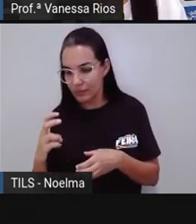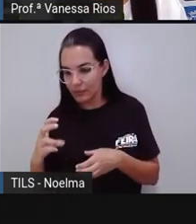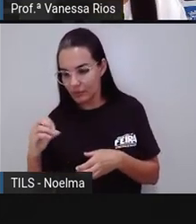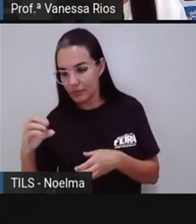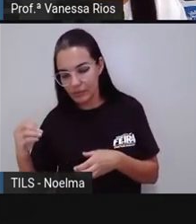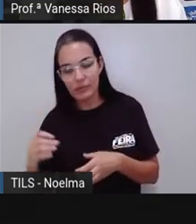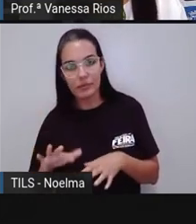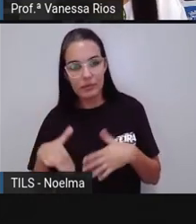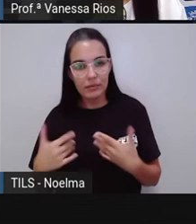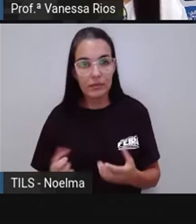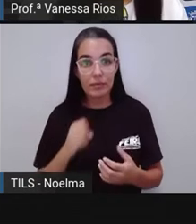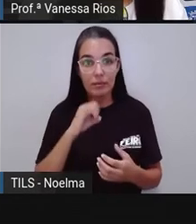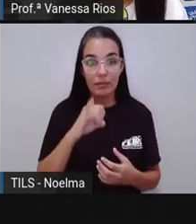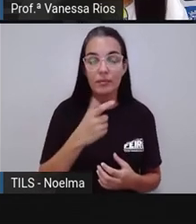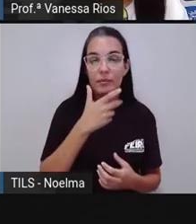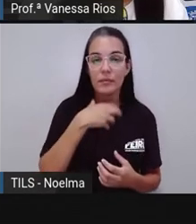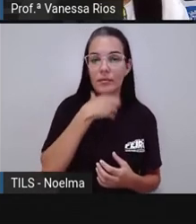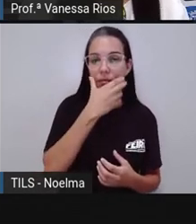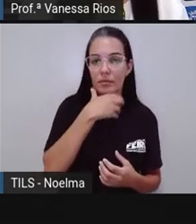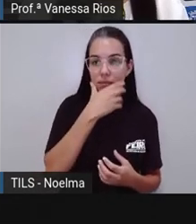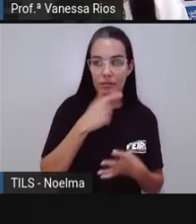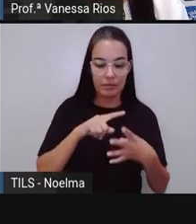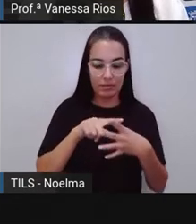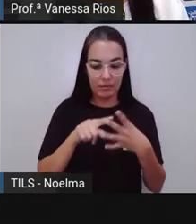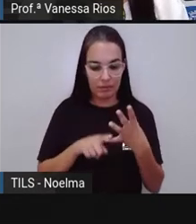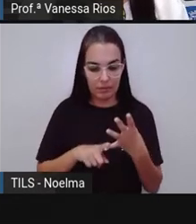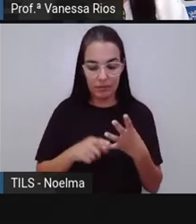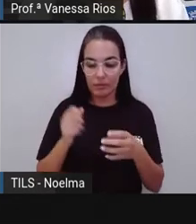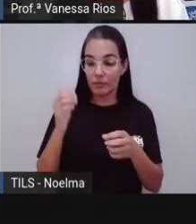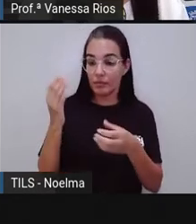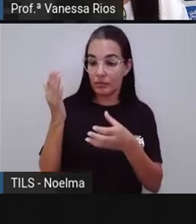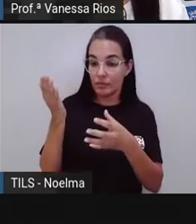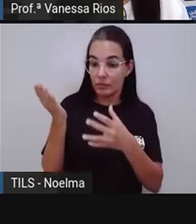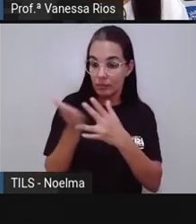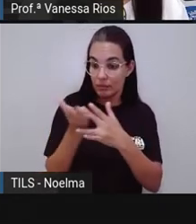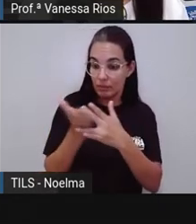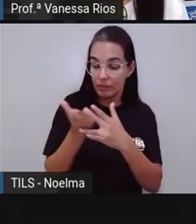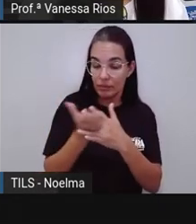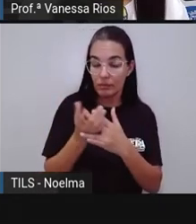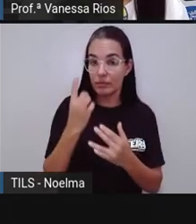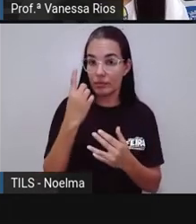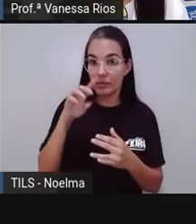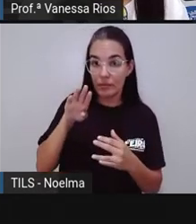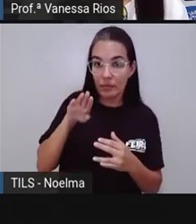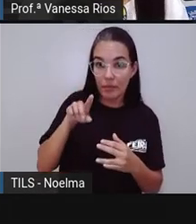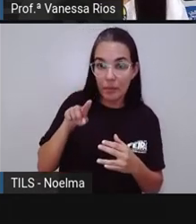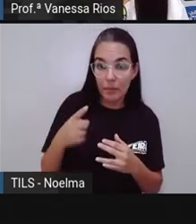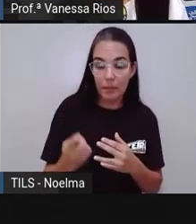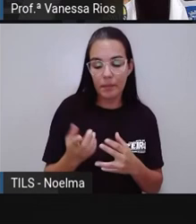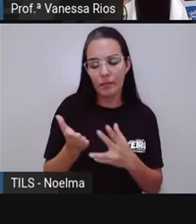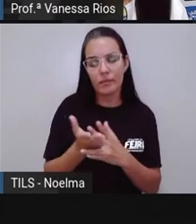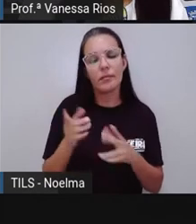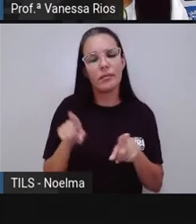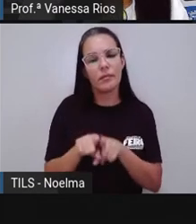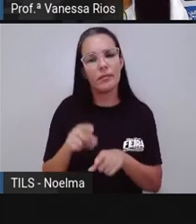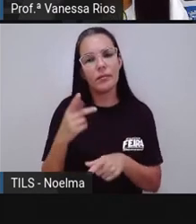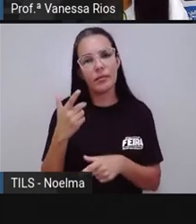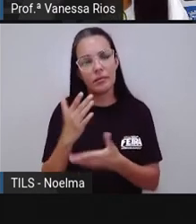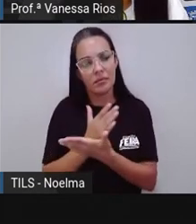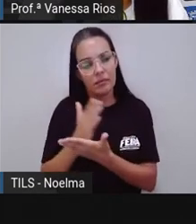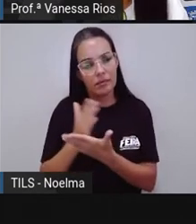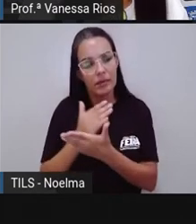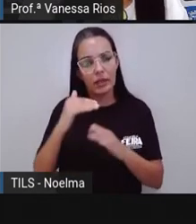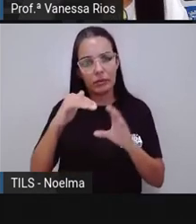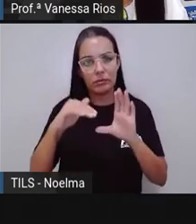de 250 gramas. Se eu tenho quatro peras, mil dividido por quatro também é igual a 250.